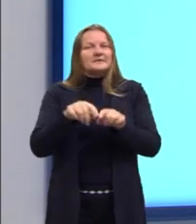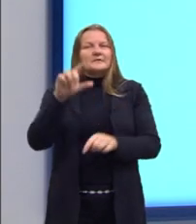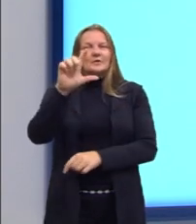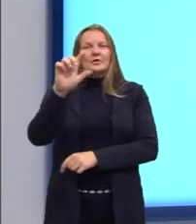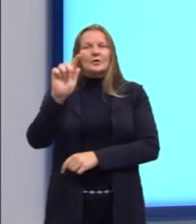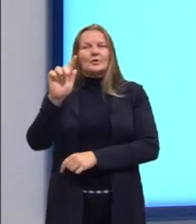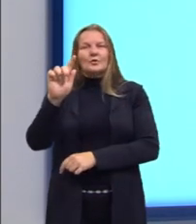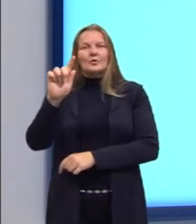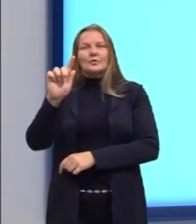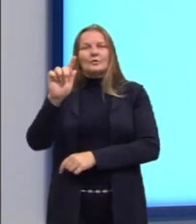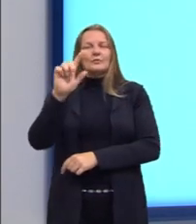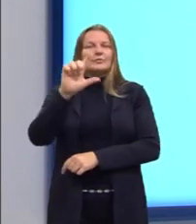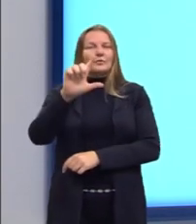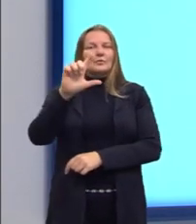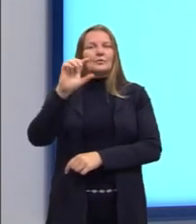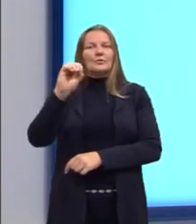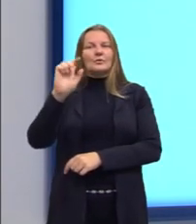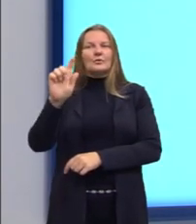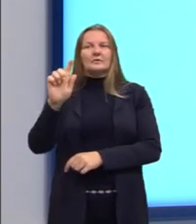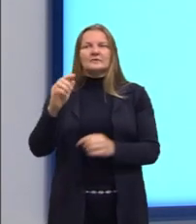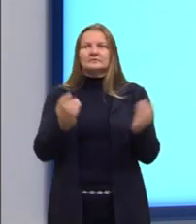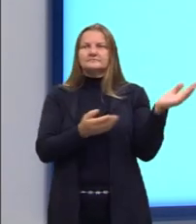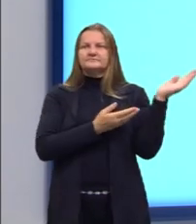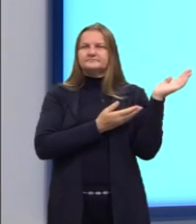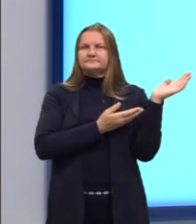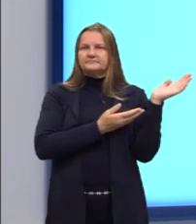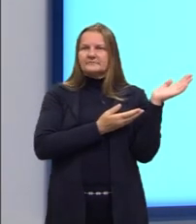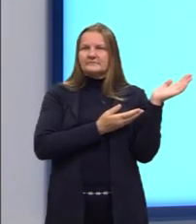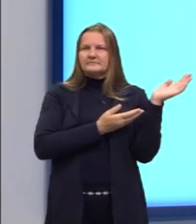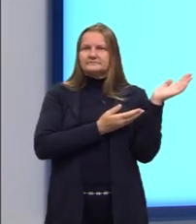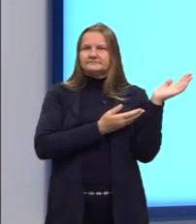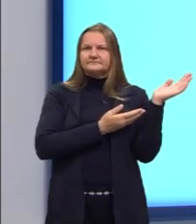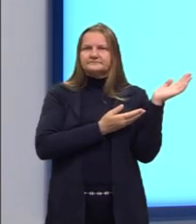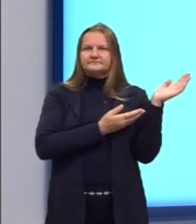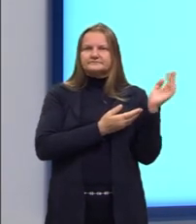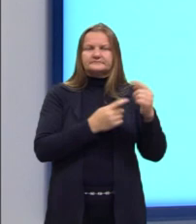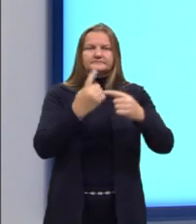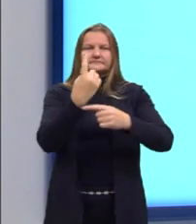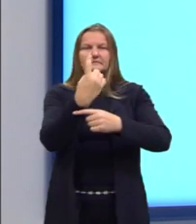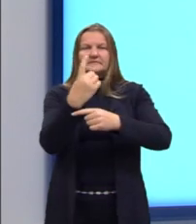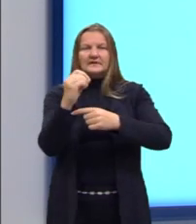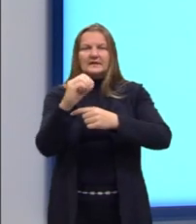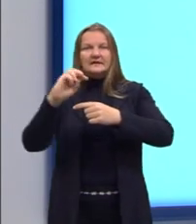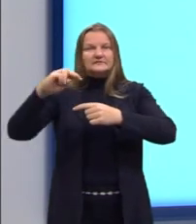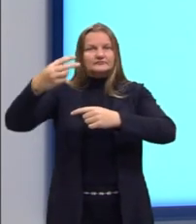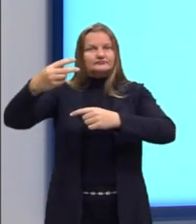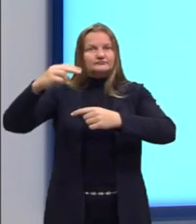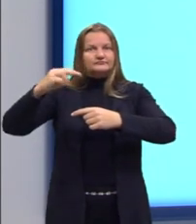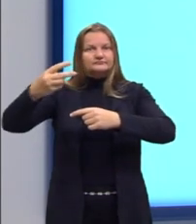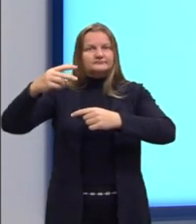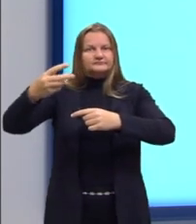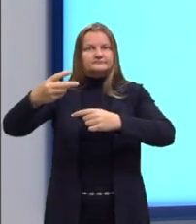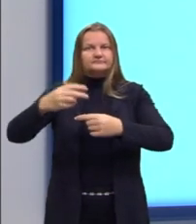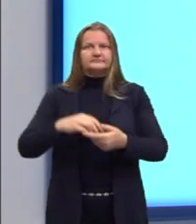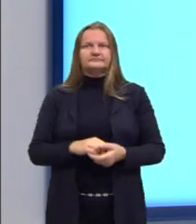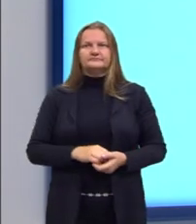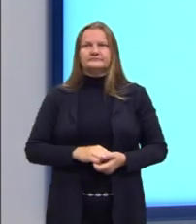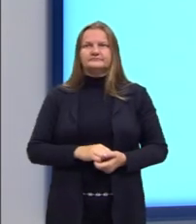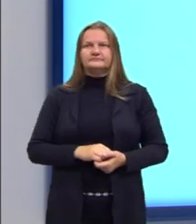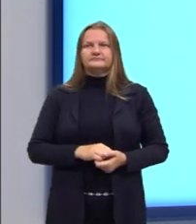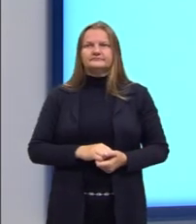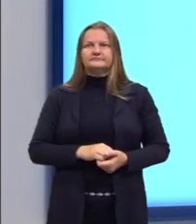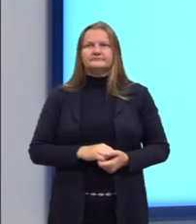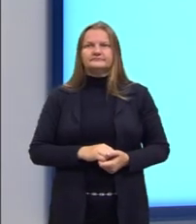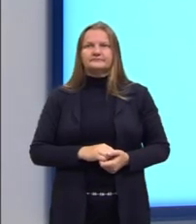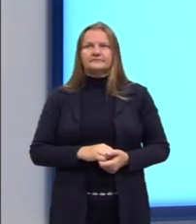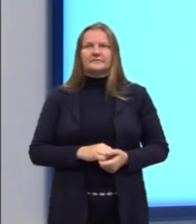é igual à potência 10. Lembra? De 10 elevado a determinado número. Então, quando eu tenho log e eu tenho um 10,